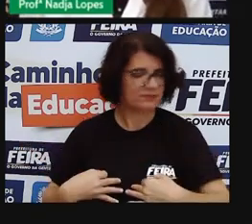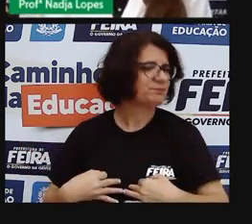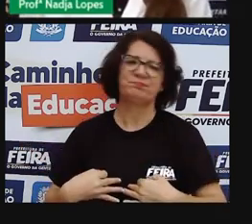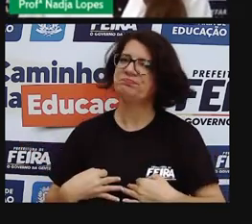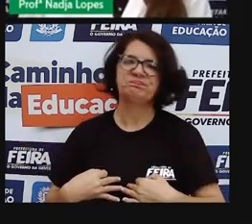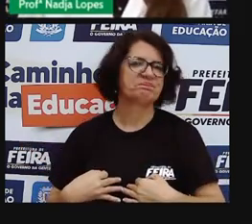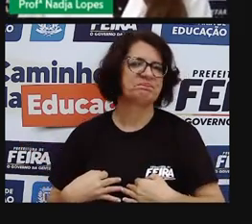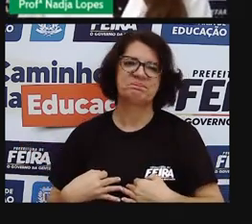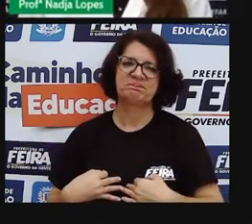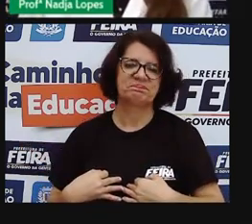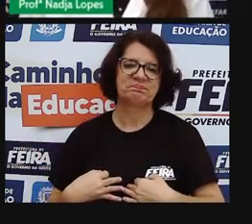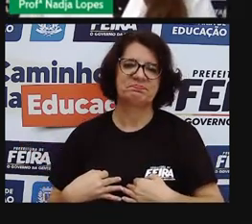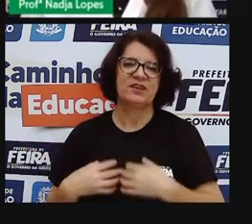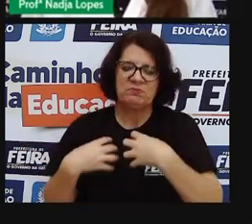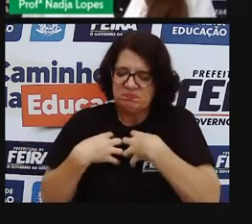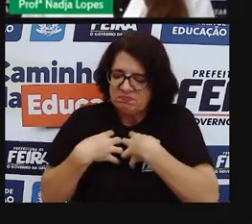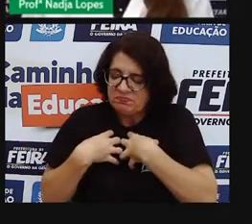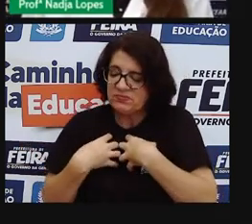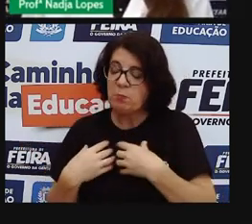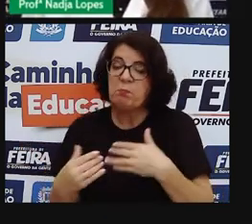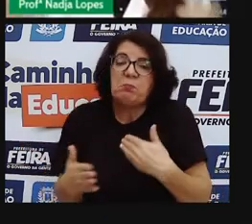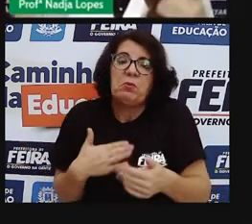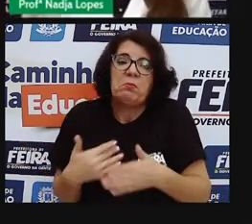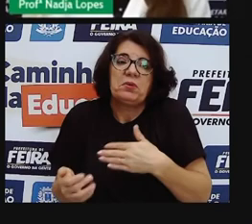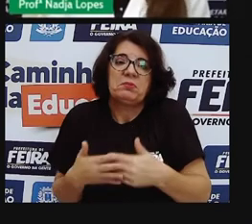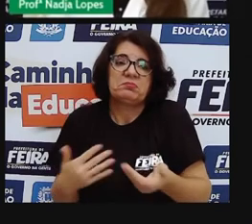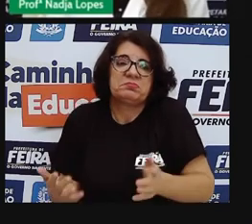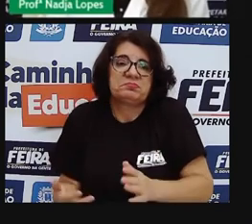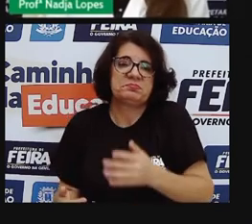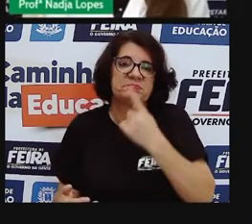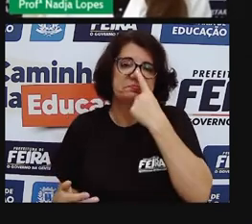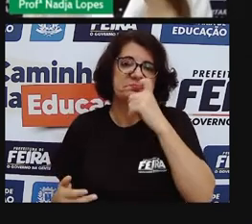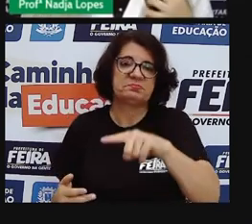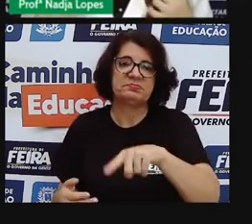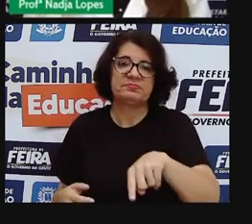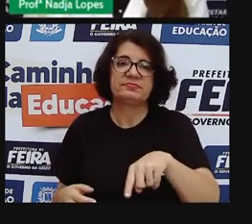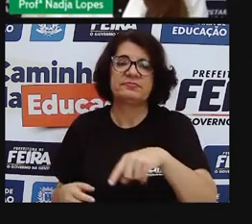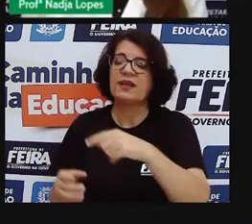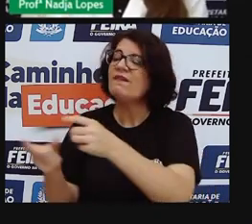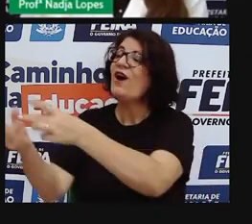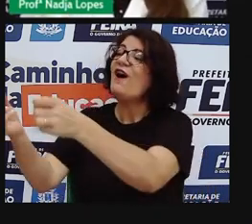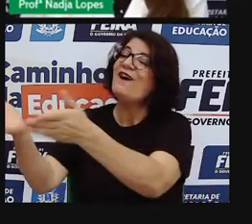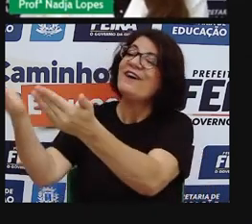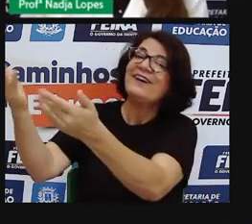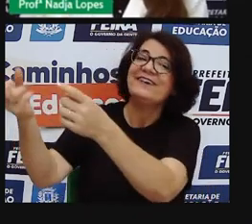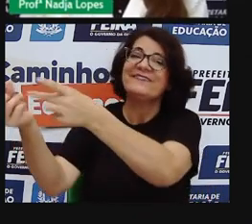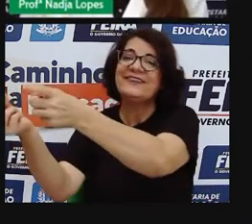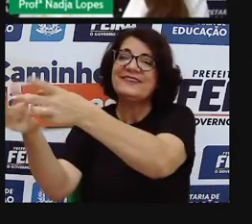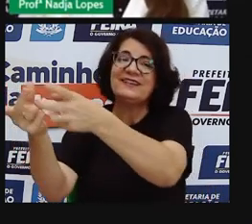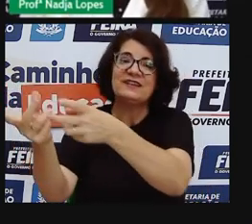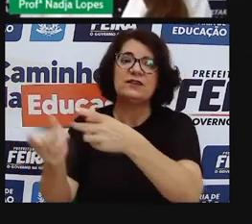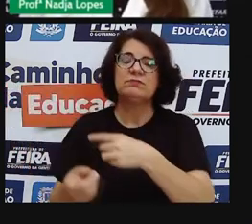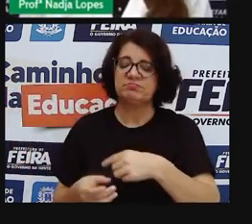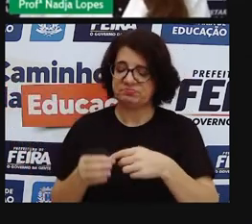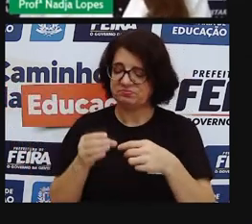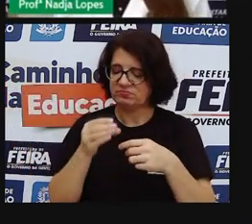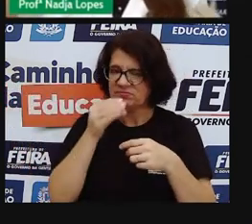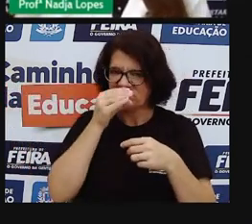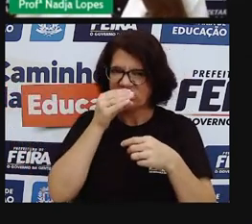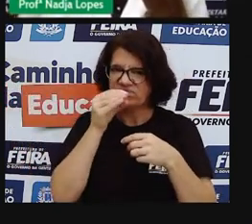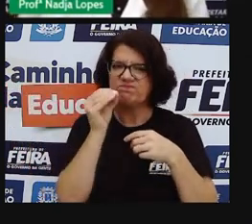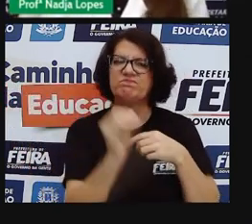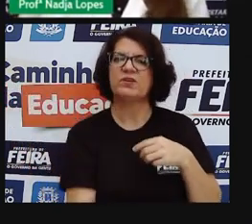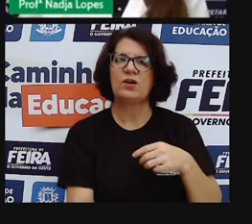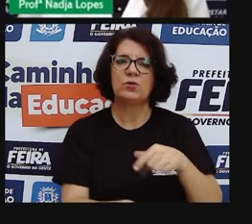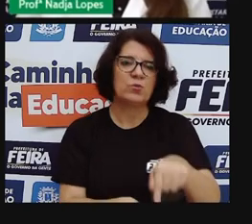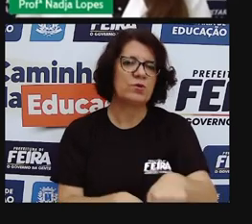trabalho? Aquele local é seu, você tem responsabilidade sobre ele, aquele local não é